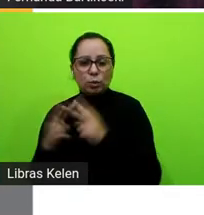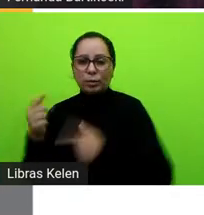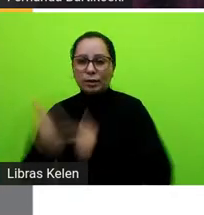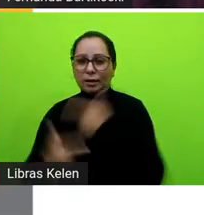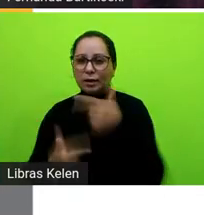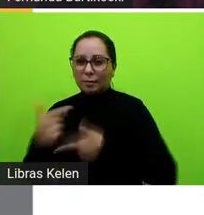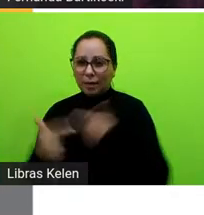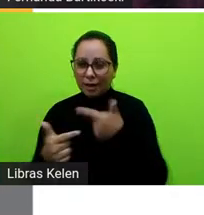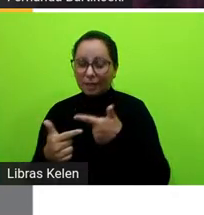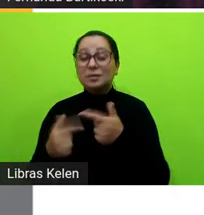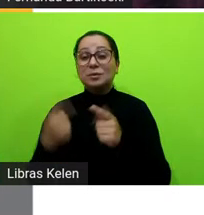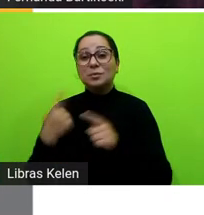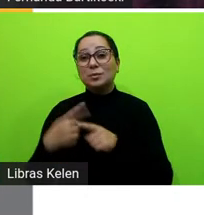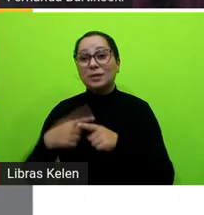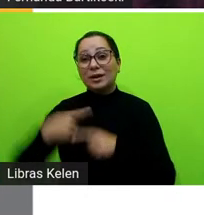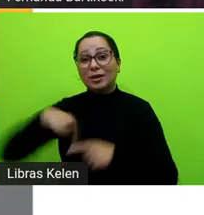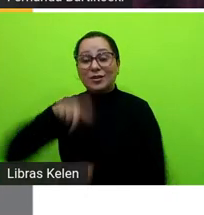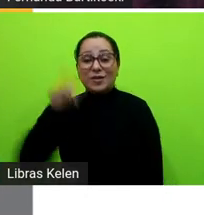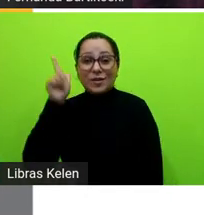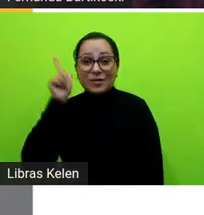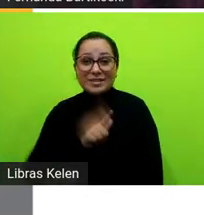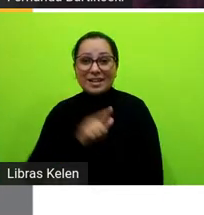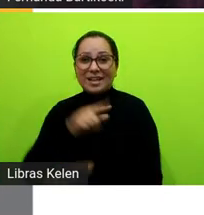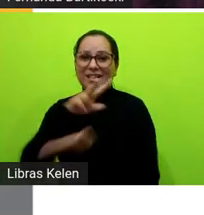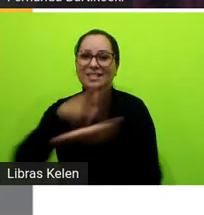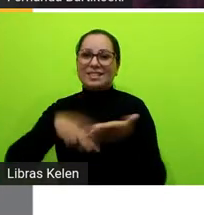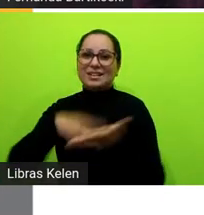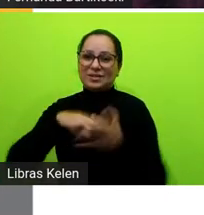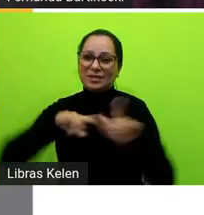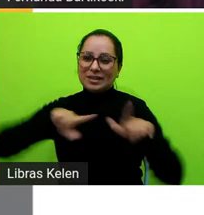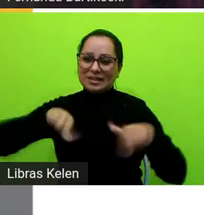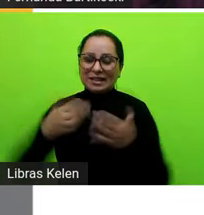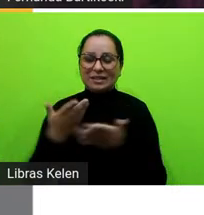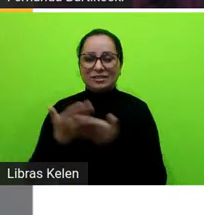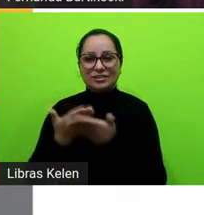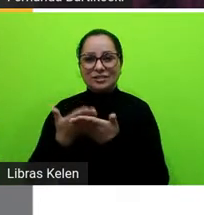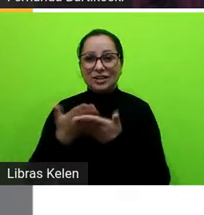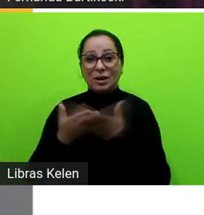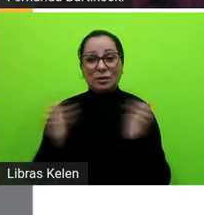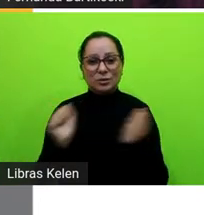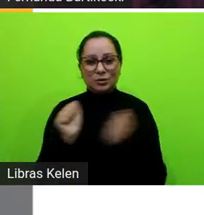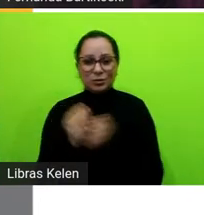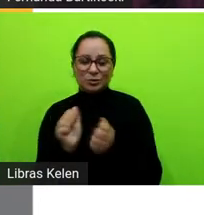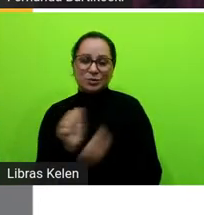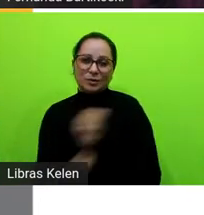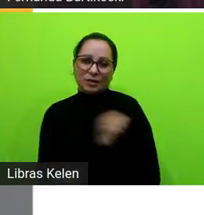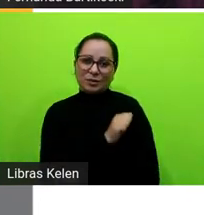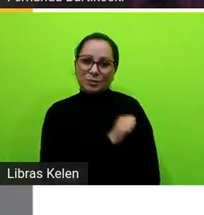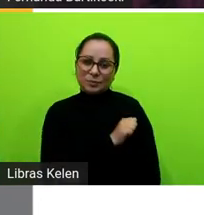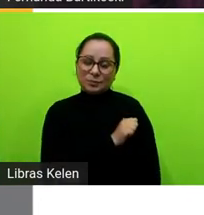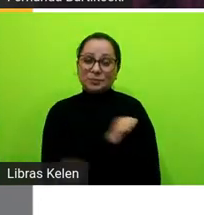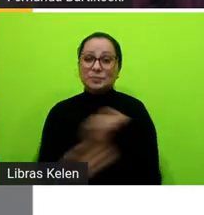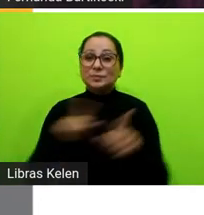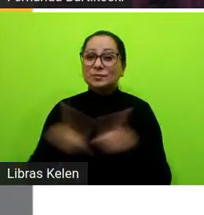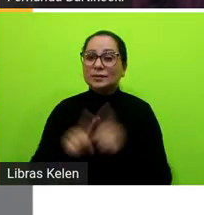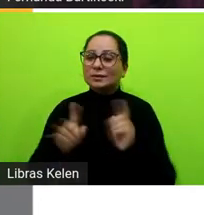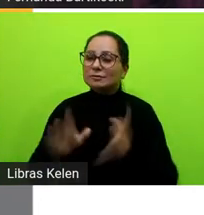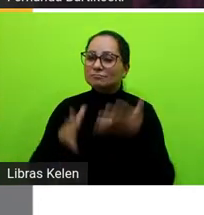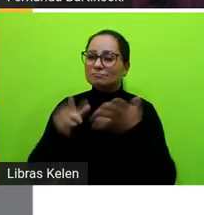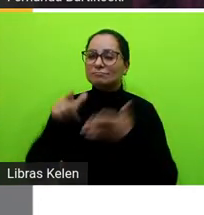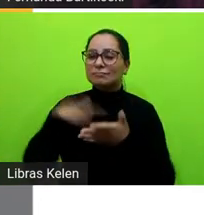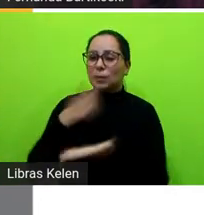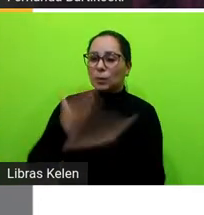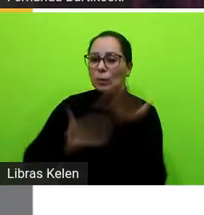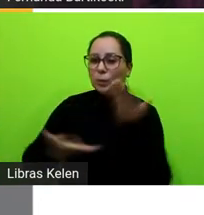narrativa que a gente consegue fazer a leitura em sala de aula em conjunto com os alunos e acentuar aquela mediação de